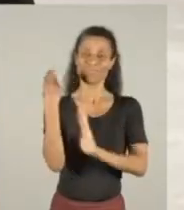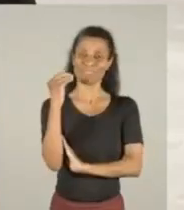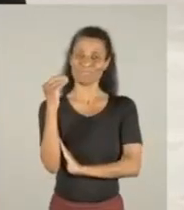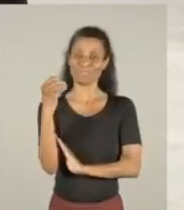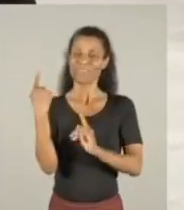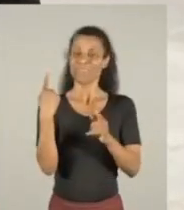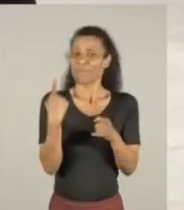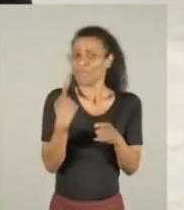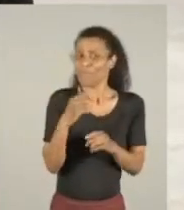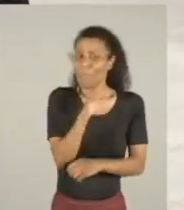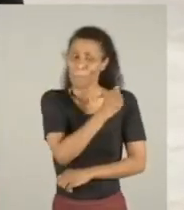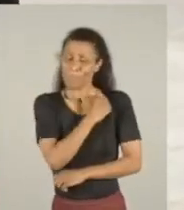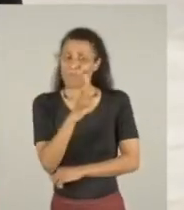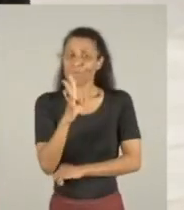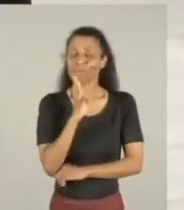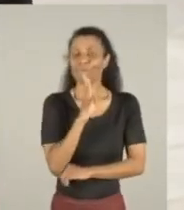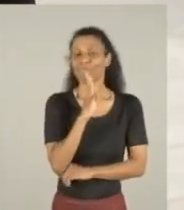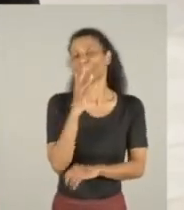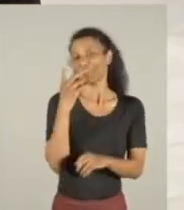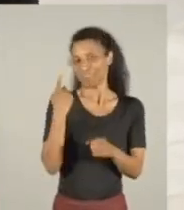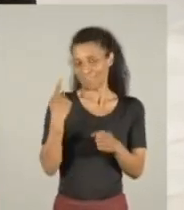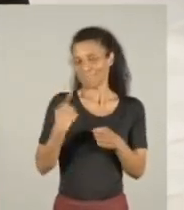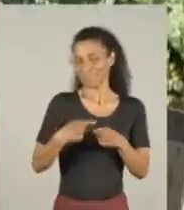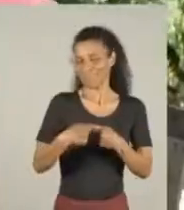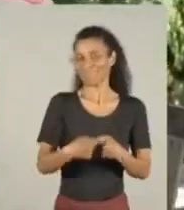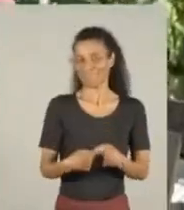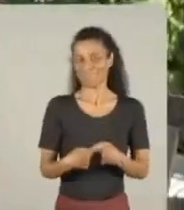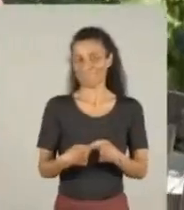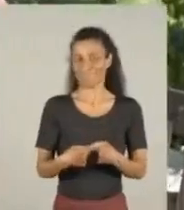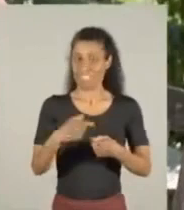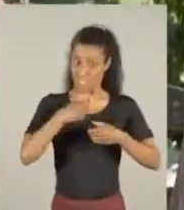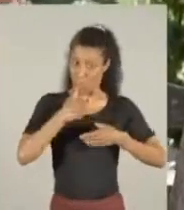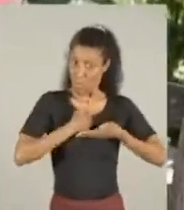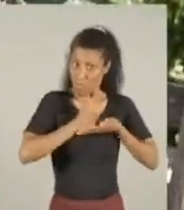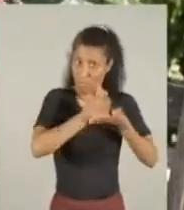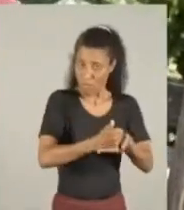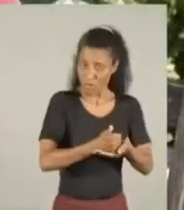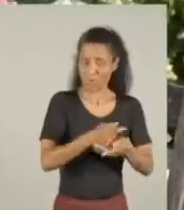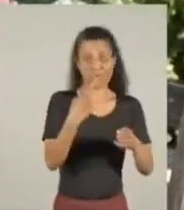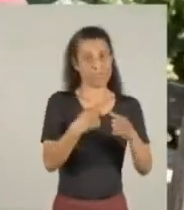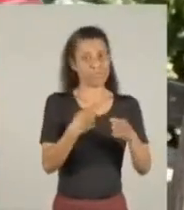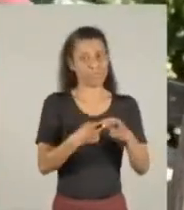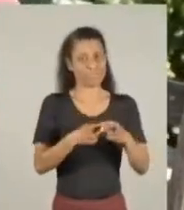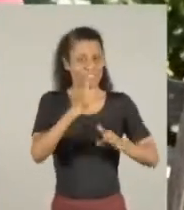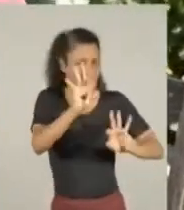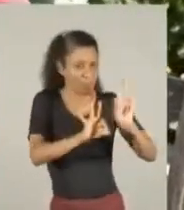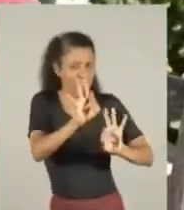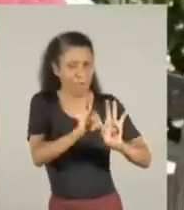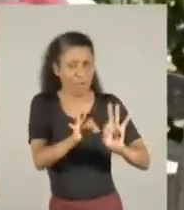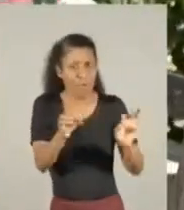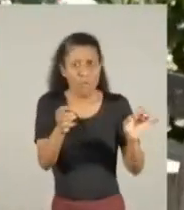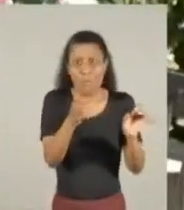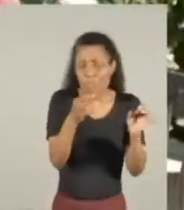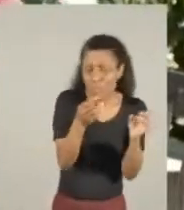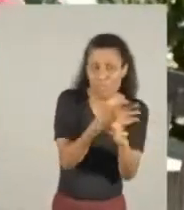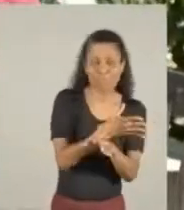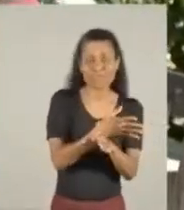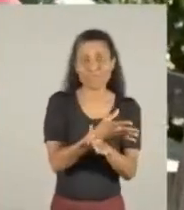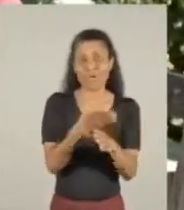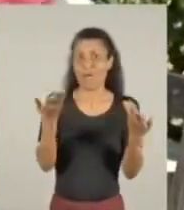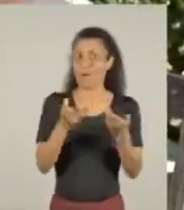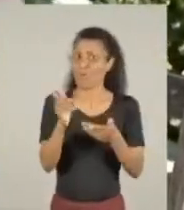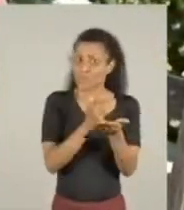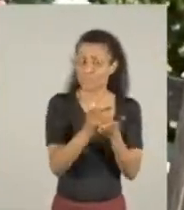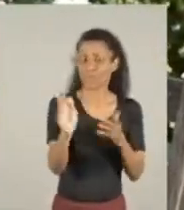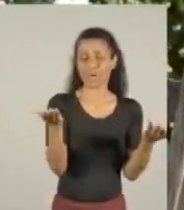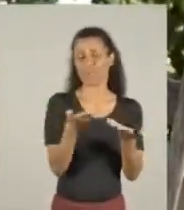sobre ele. Ele conhece Porto Alegre. Ninguém conhece melhor Porto Alegre que Melo. E o apoio para ele é por isso. É um cara que se preparou e não é de agora. É um